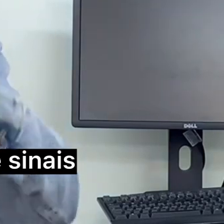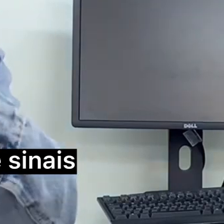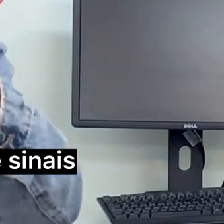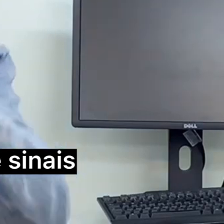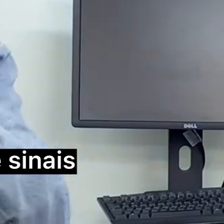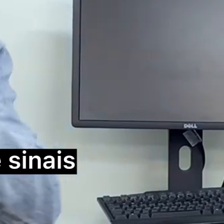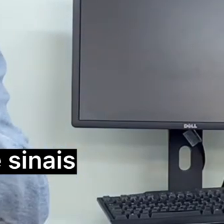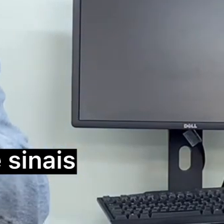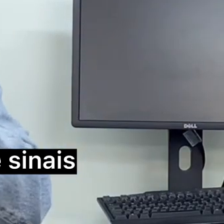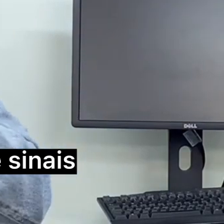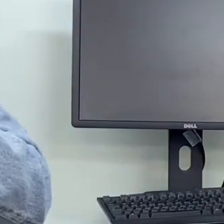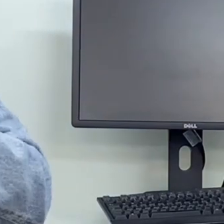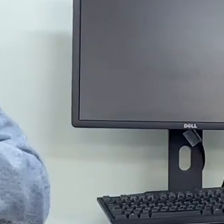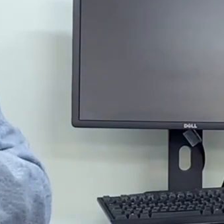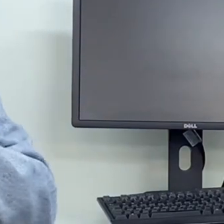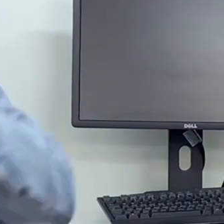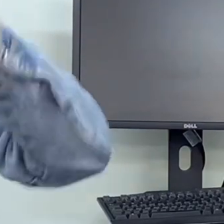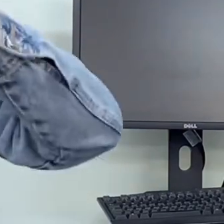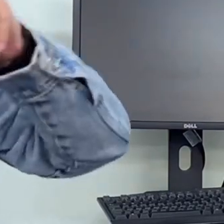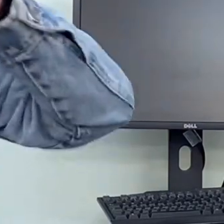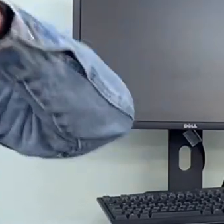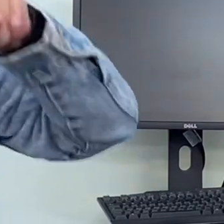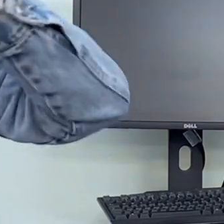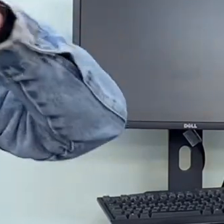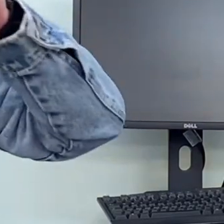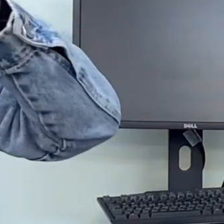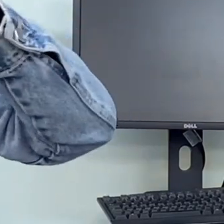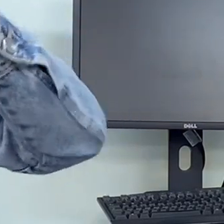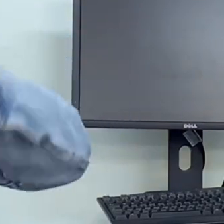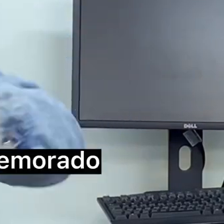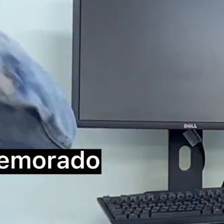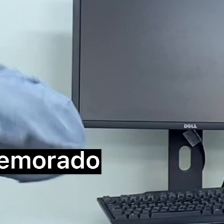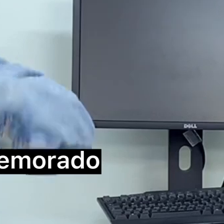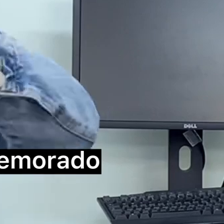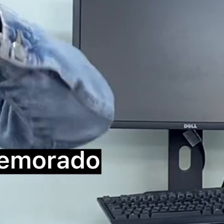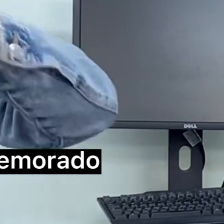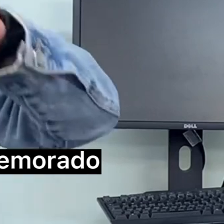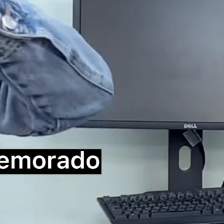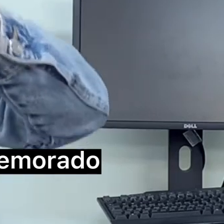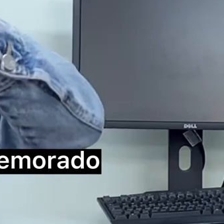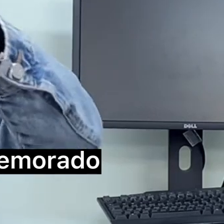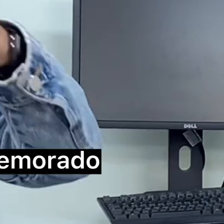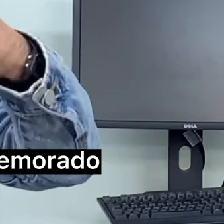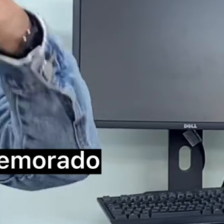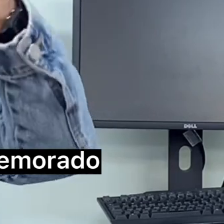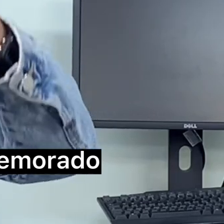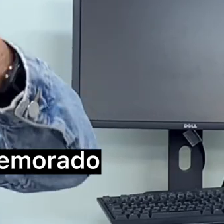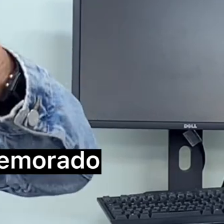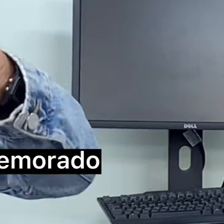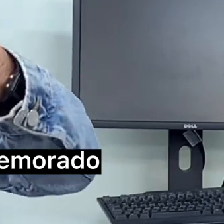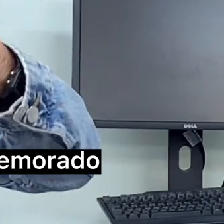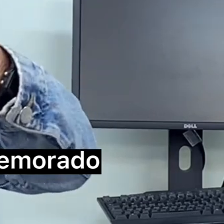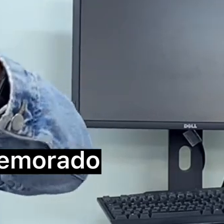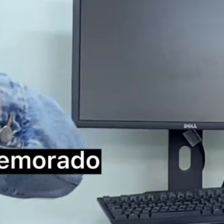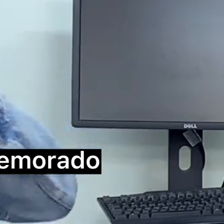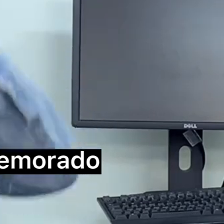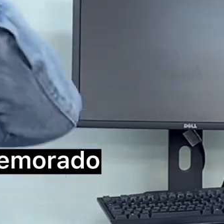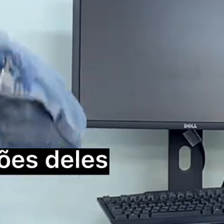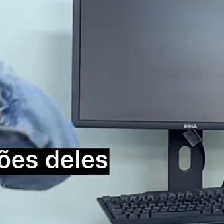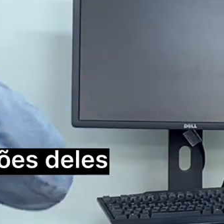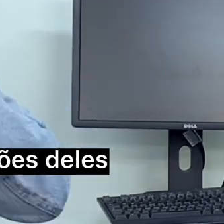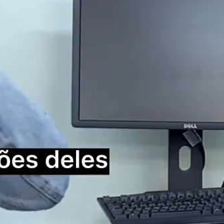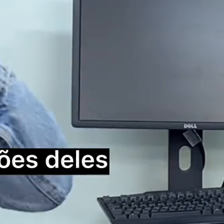deles não têm a língua de sinais estabelecida na vida deles, né? Então, esse processo foi um pouco mais